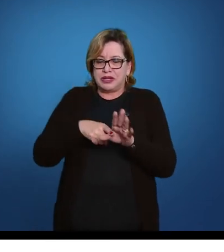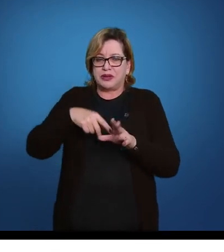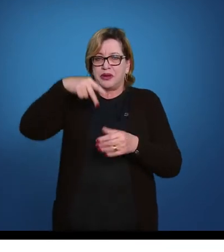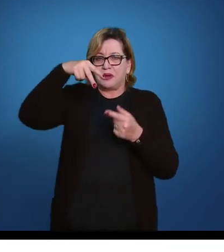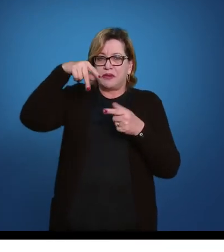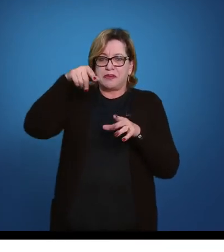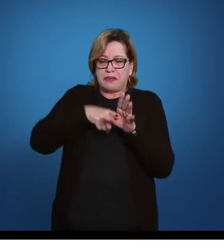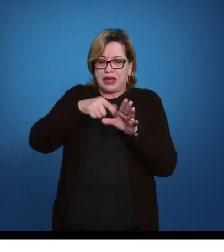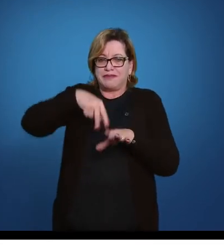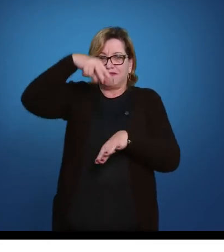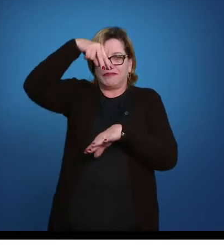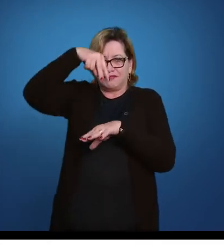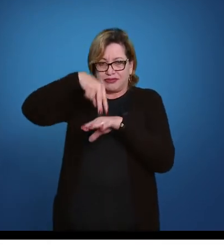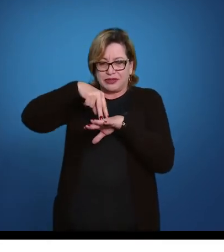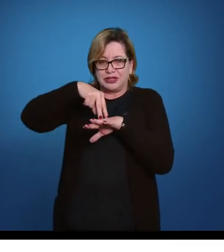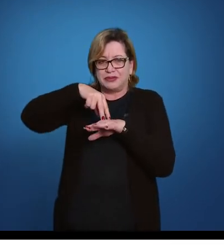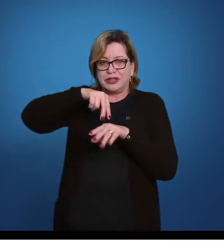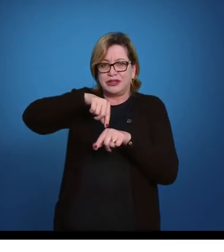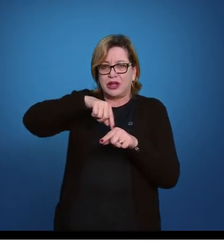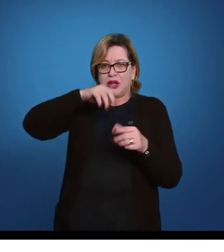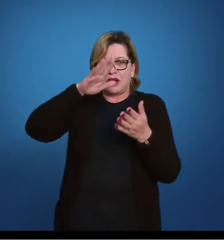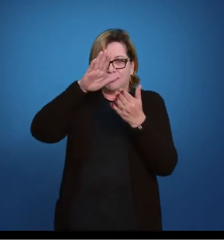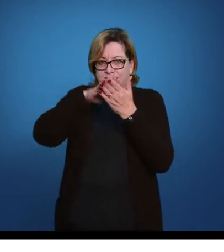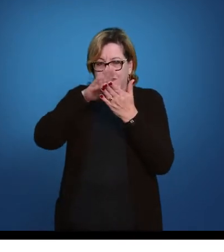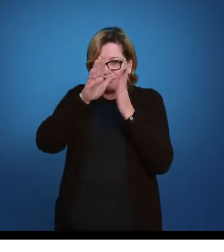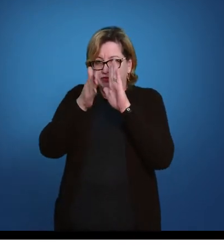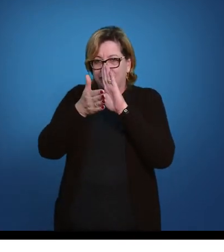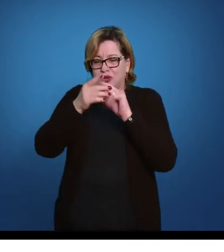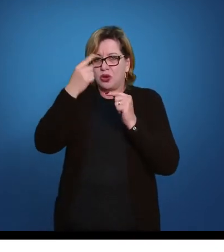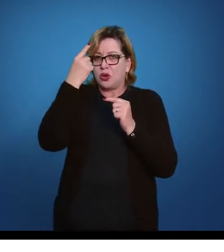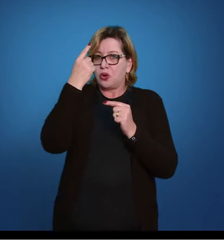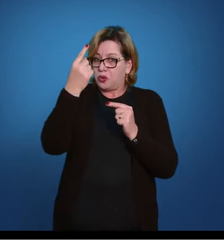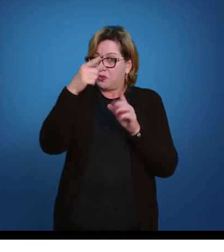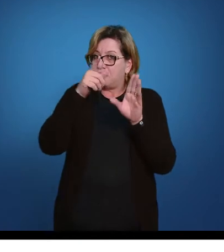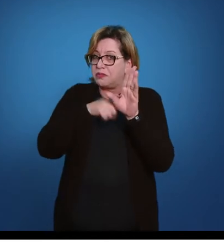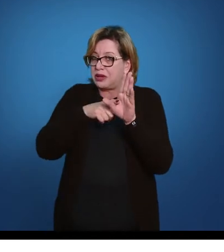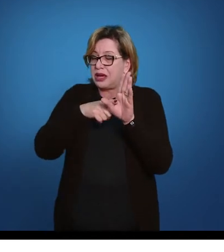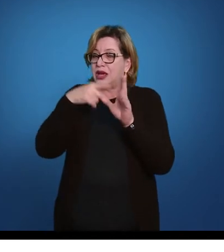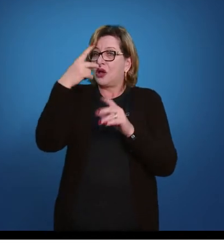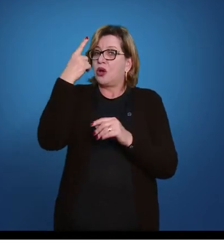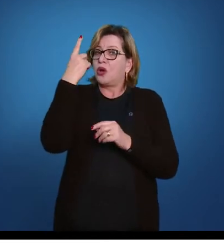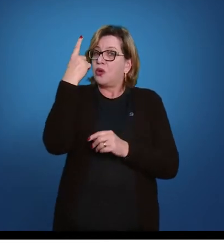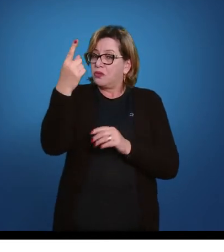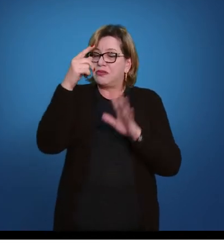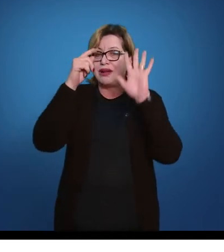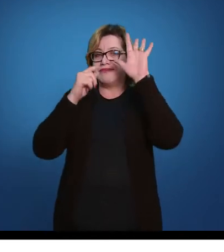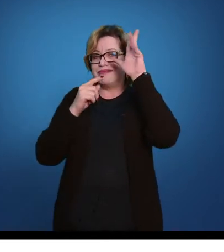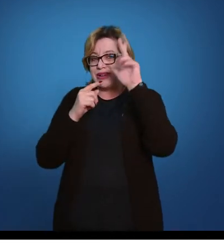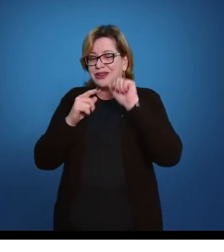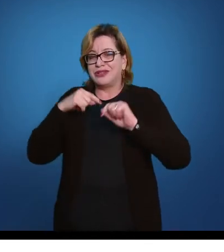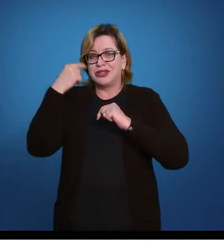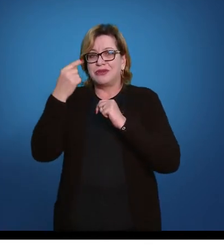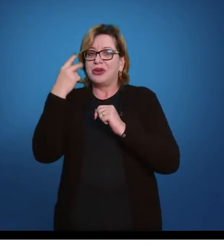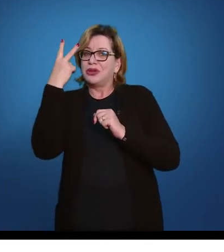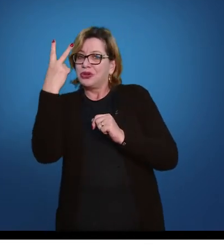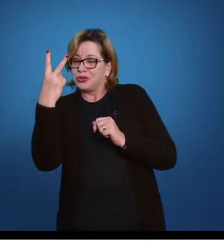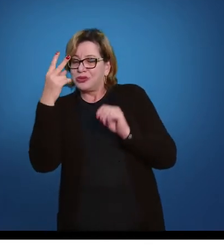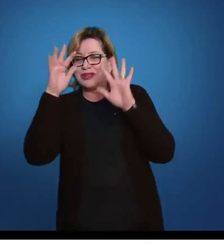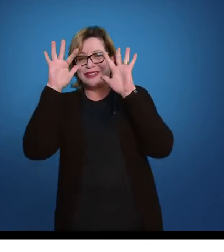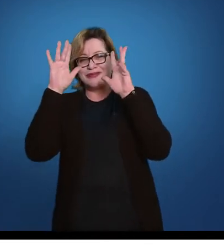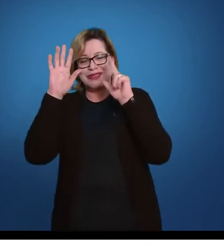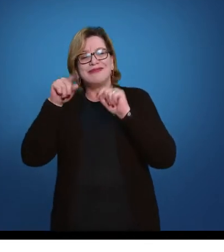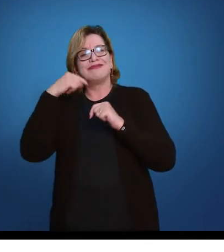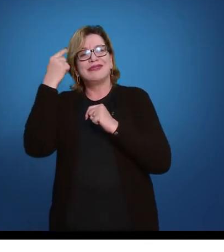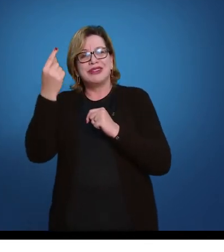transferimos o peso do corpo para um pé e uma mão, para as duas mãos e